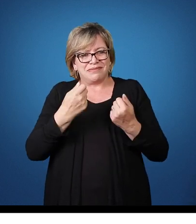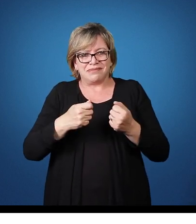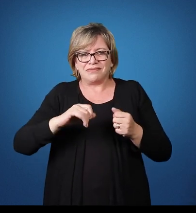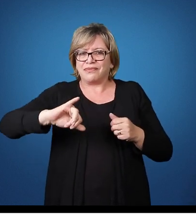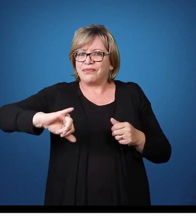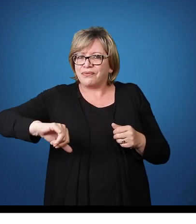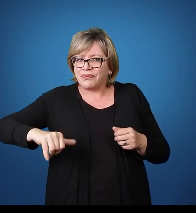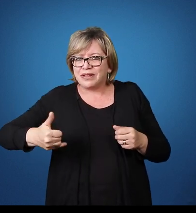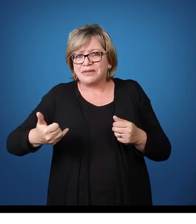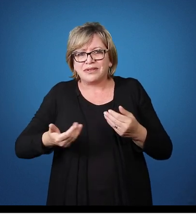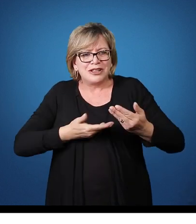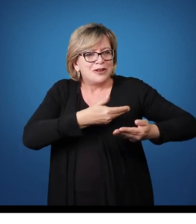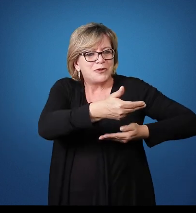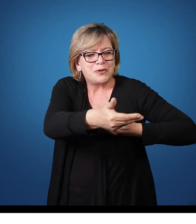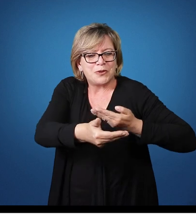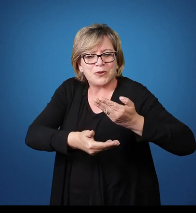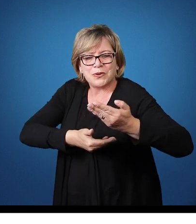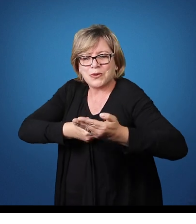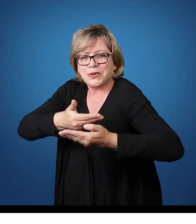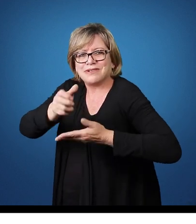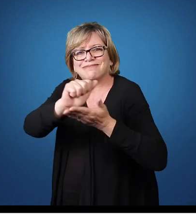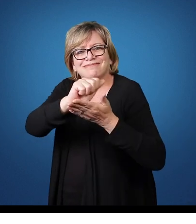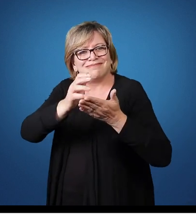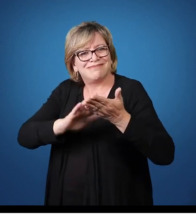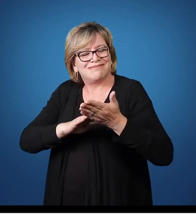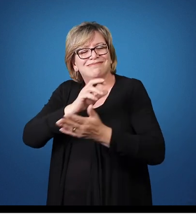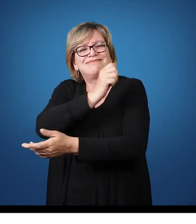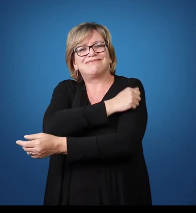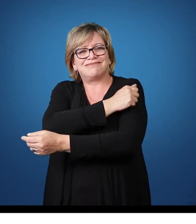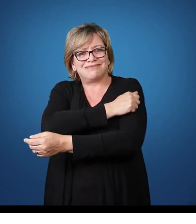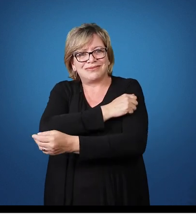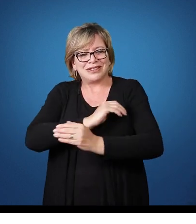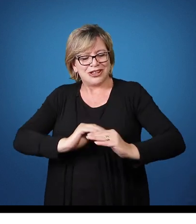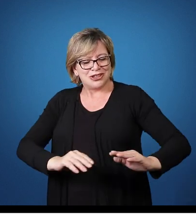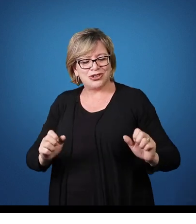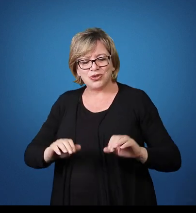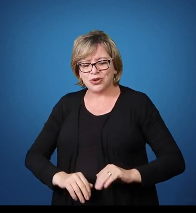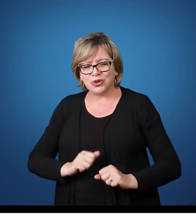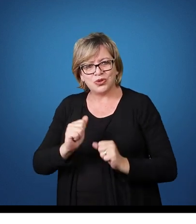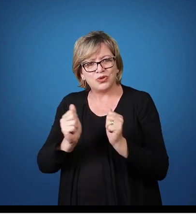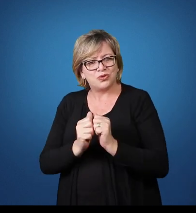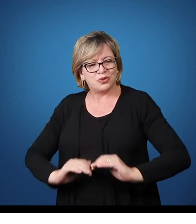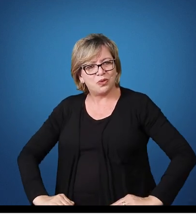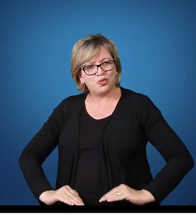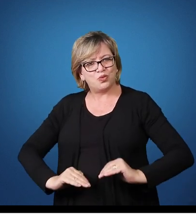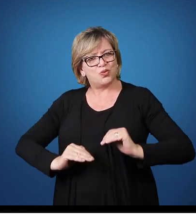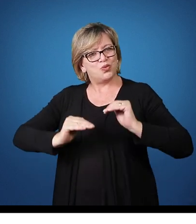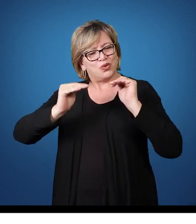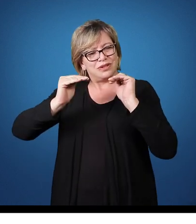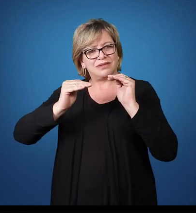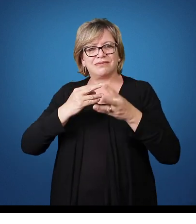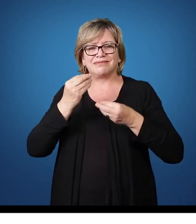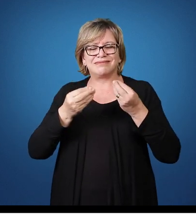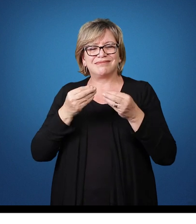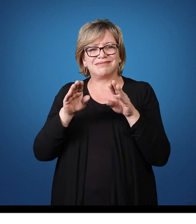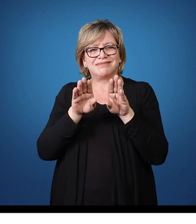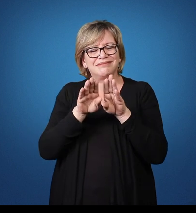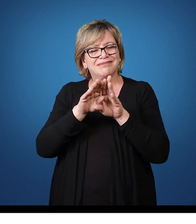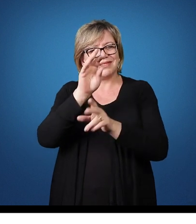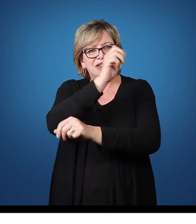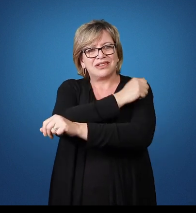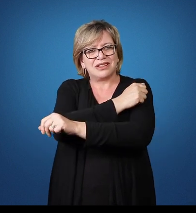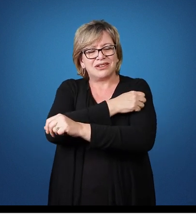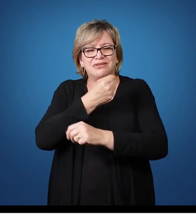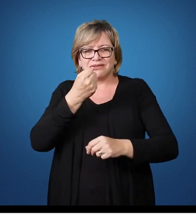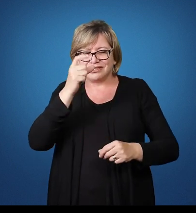esse momento Da troca de atividade entre eles Para que eles cresçam um junto com os outros E os alunos